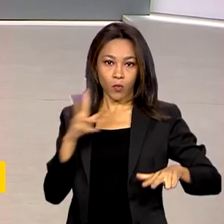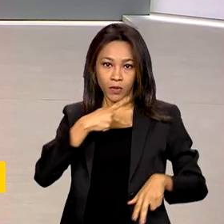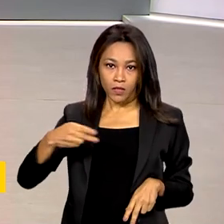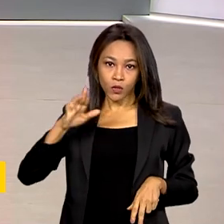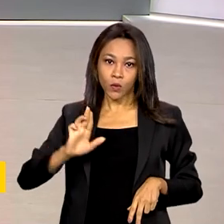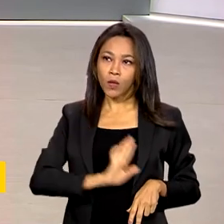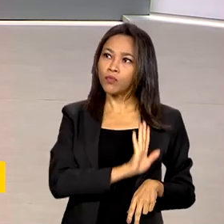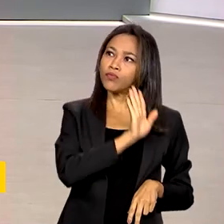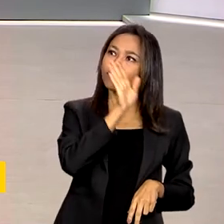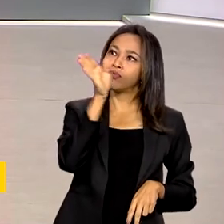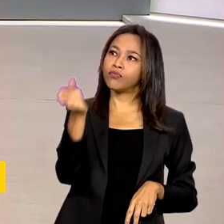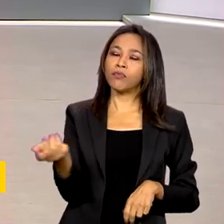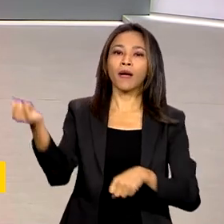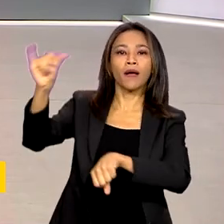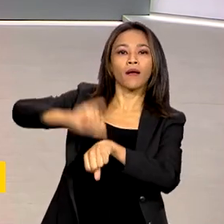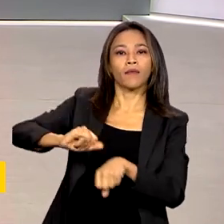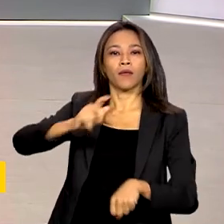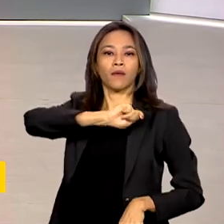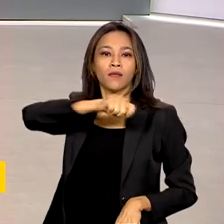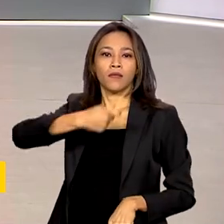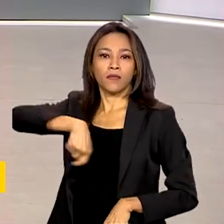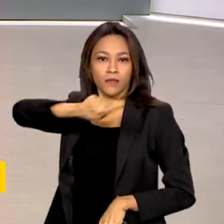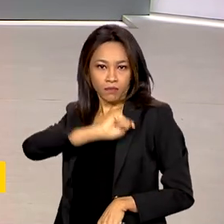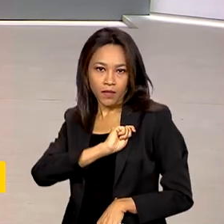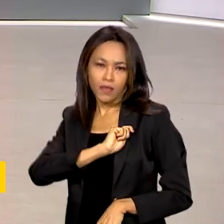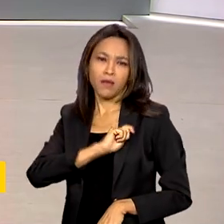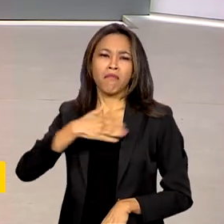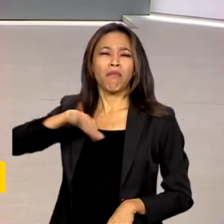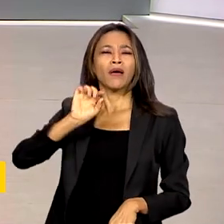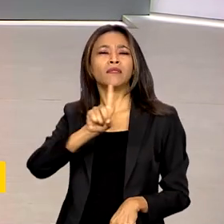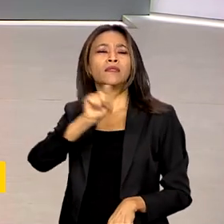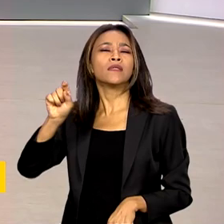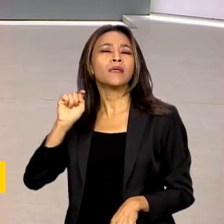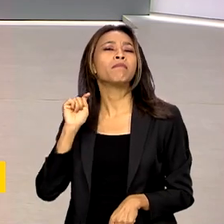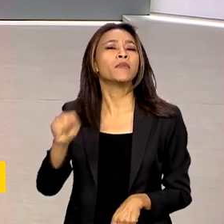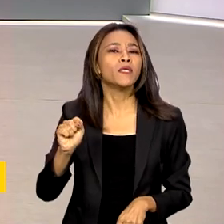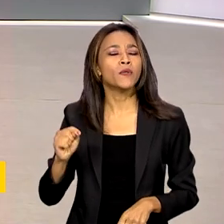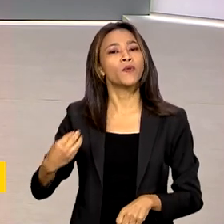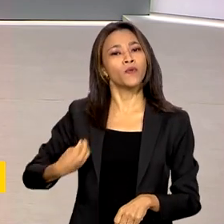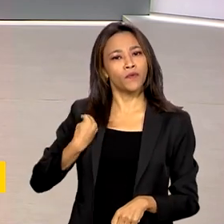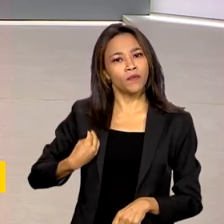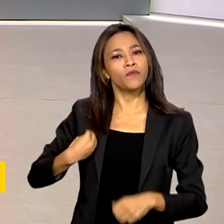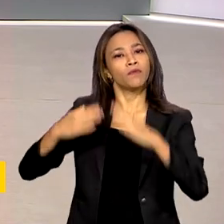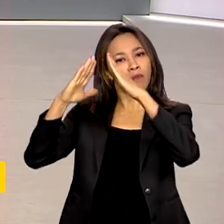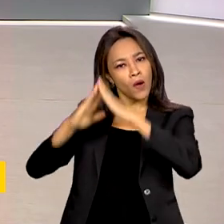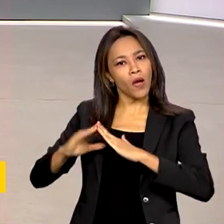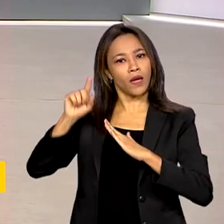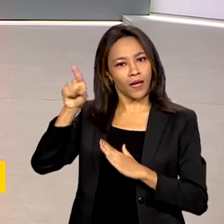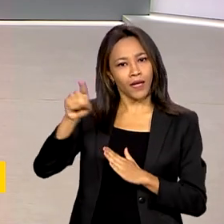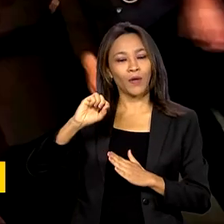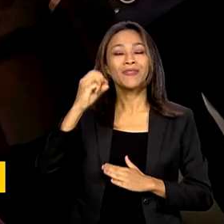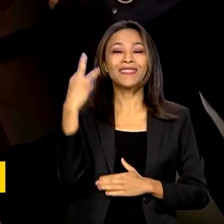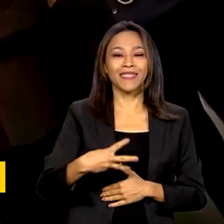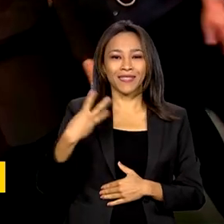Madrid. Mais de 100 mil brasileiros vivem na Espanha. O nosso terceiro maior parceiro comercial.